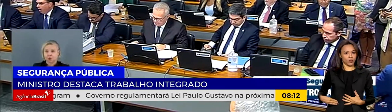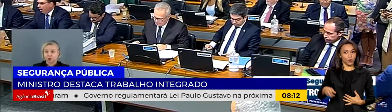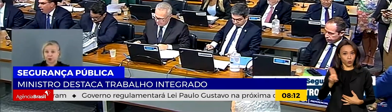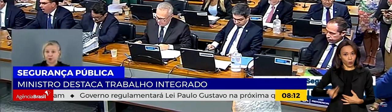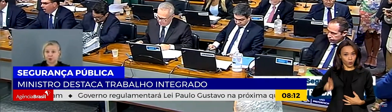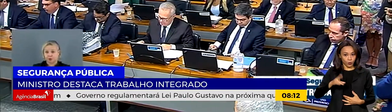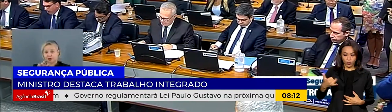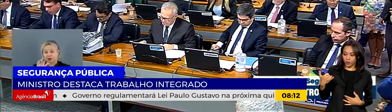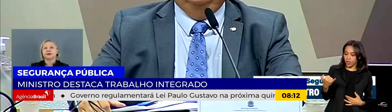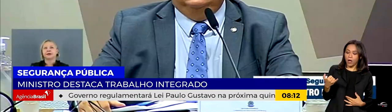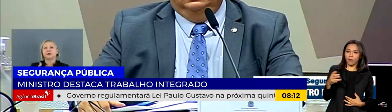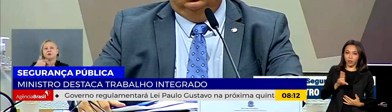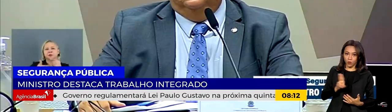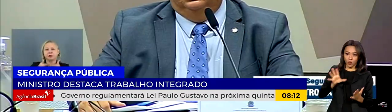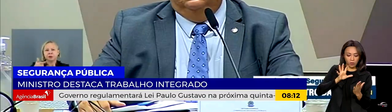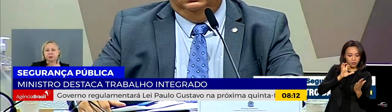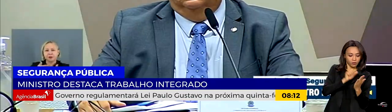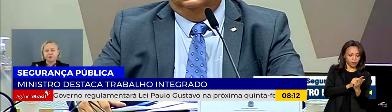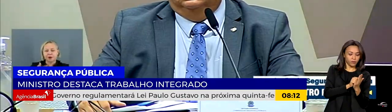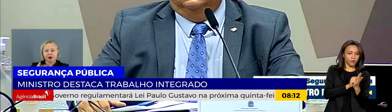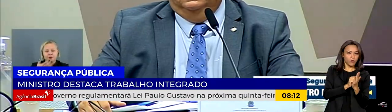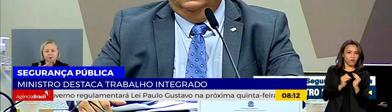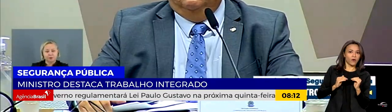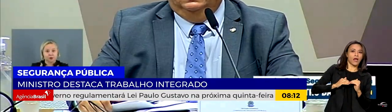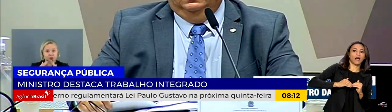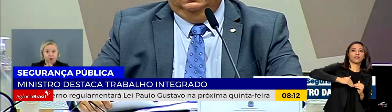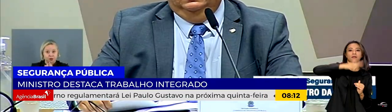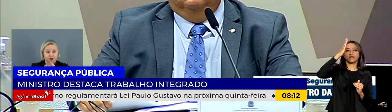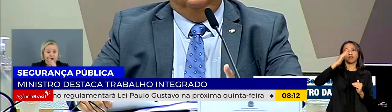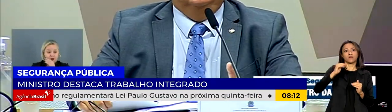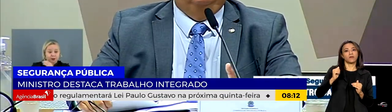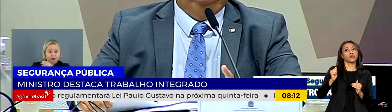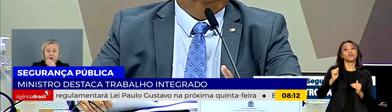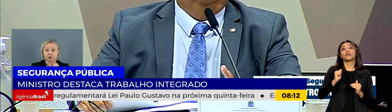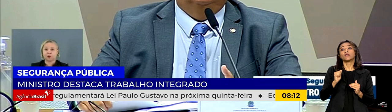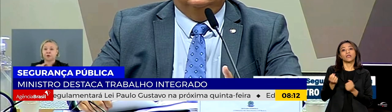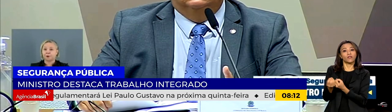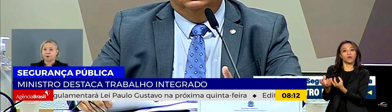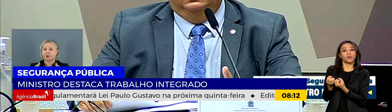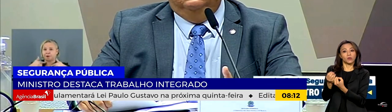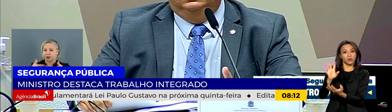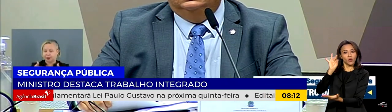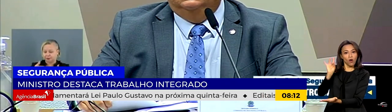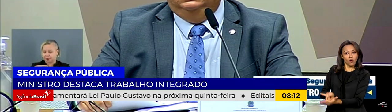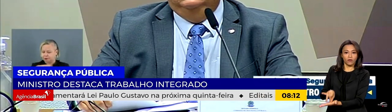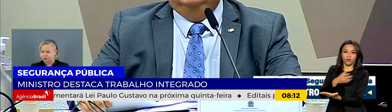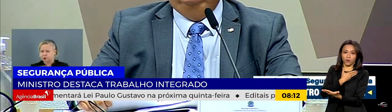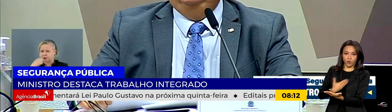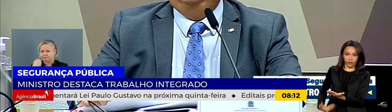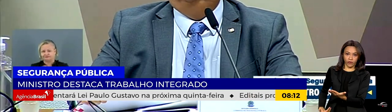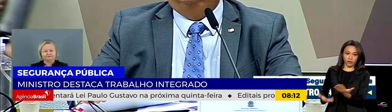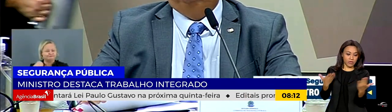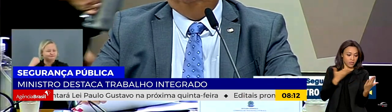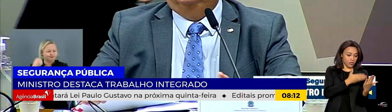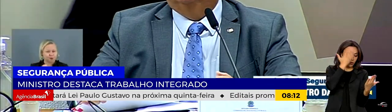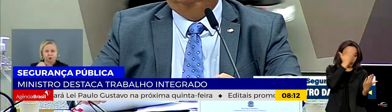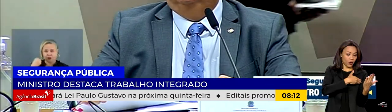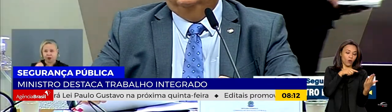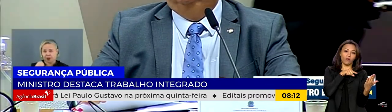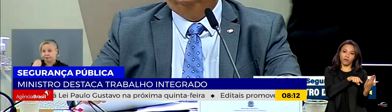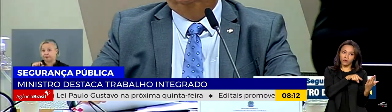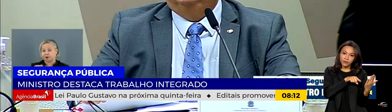permitido recadastradas superou o dado anterior do governo. Para ele, esse resultado mostra a